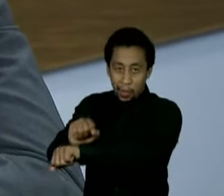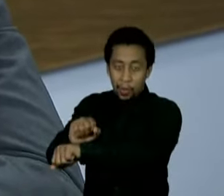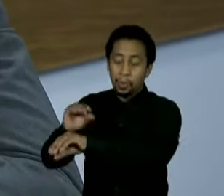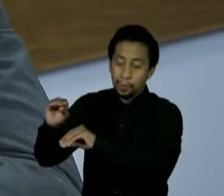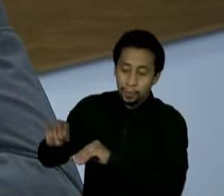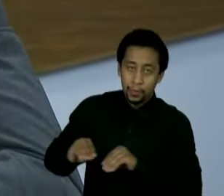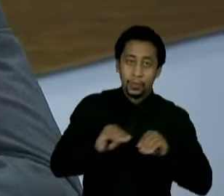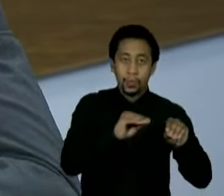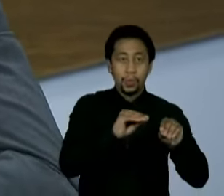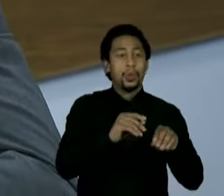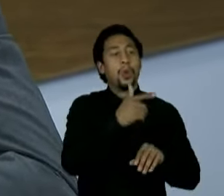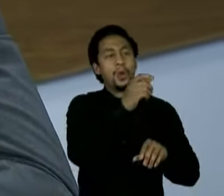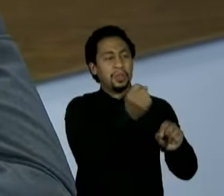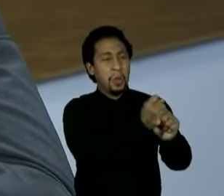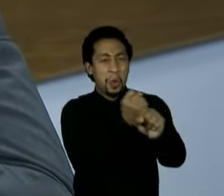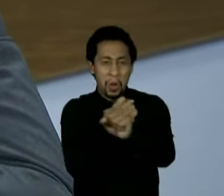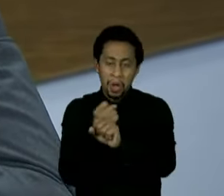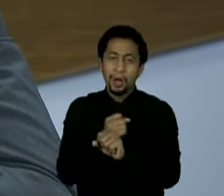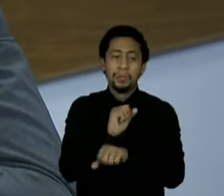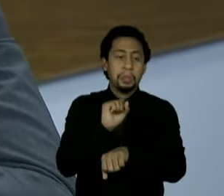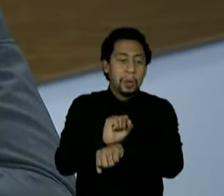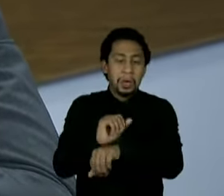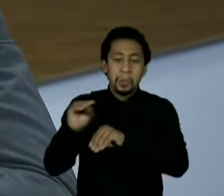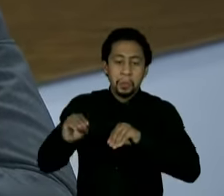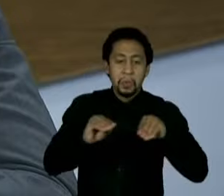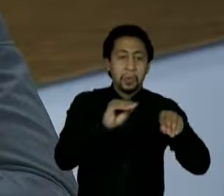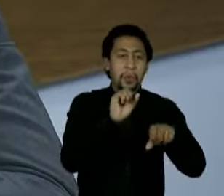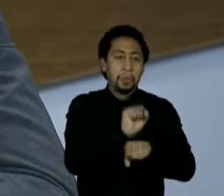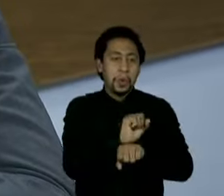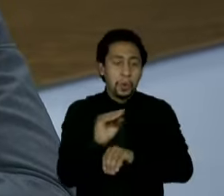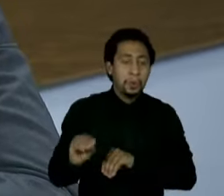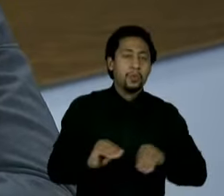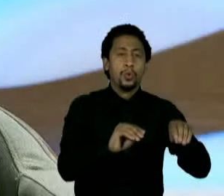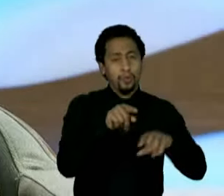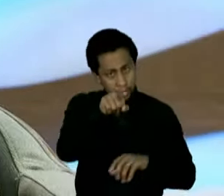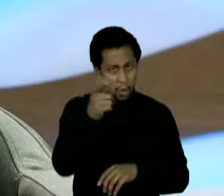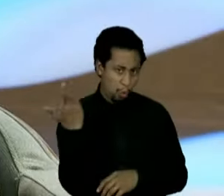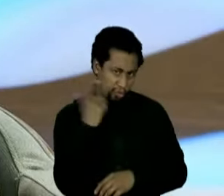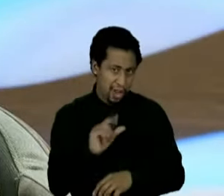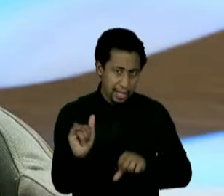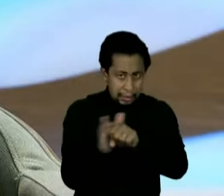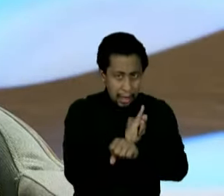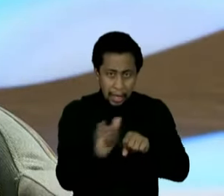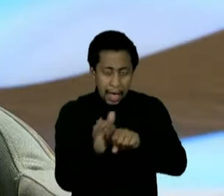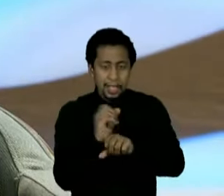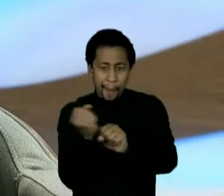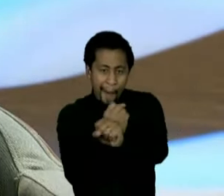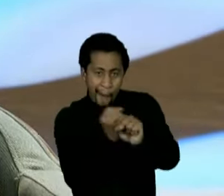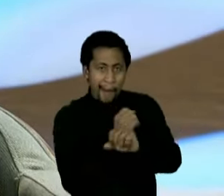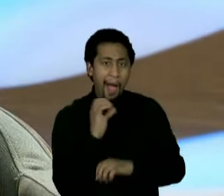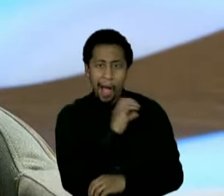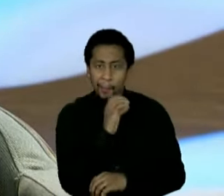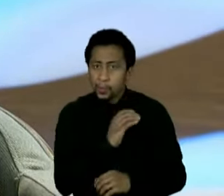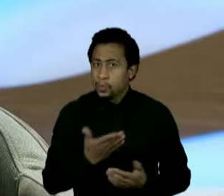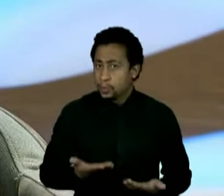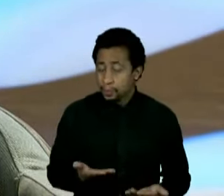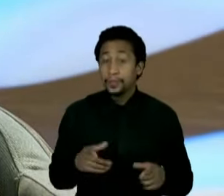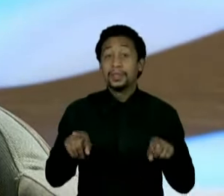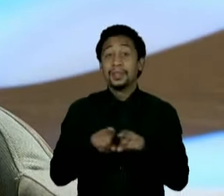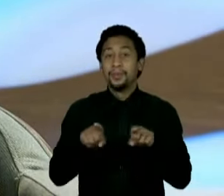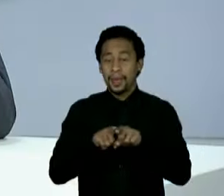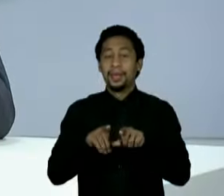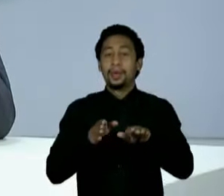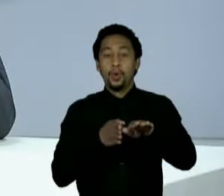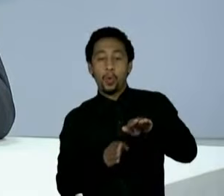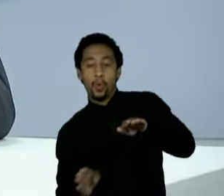essa e outras obras grandes, serem entregues rapidamente? O senhor concorda com esse modelo de concessão do Rodoanel que o governo estadual